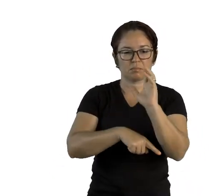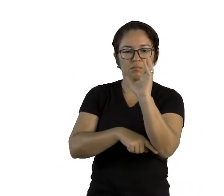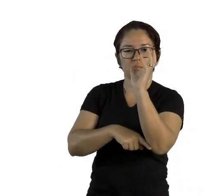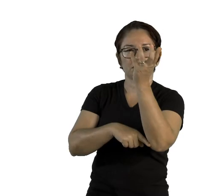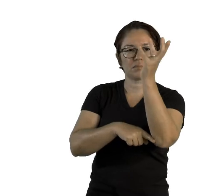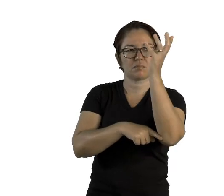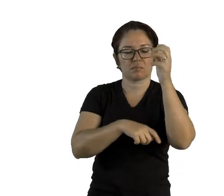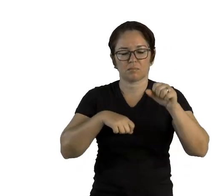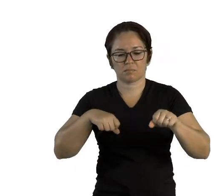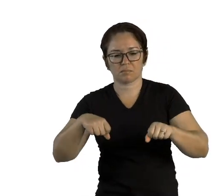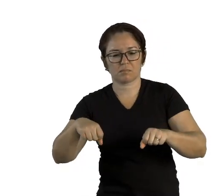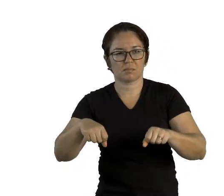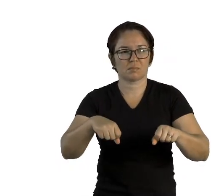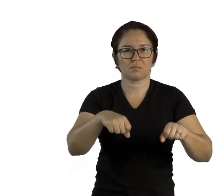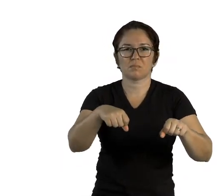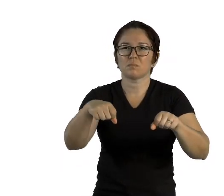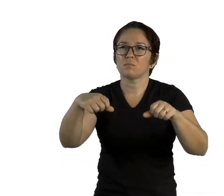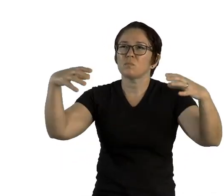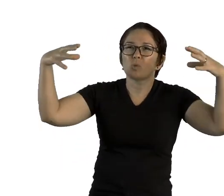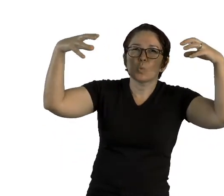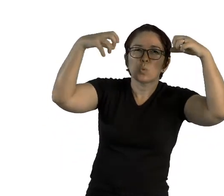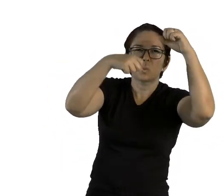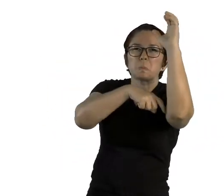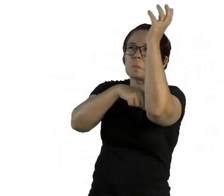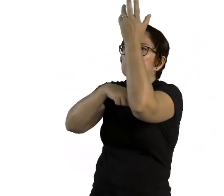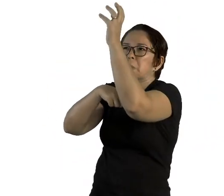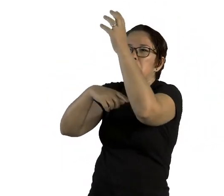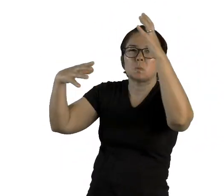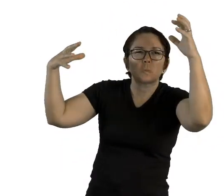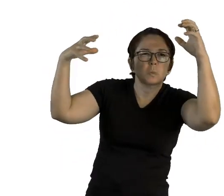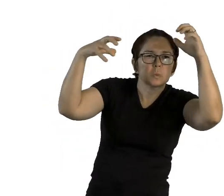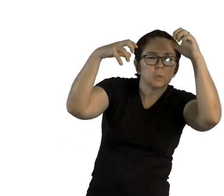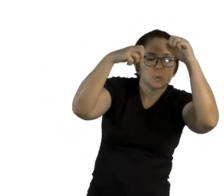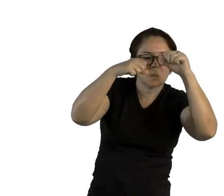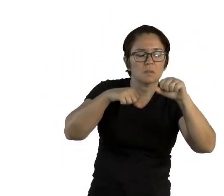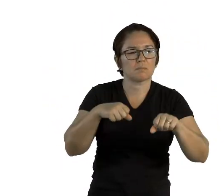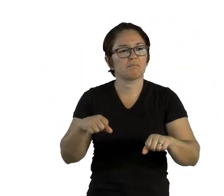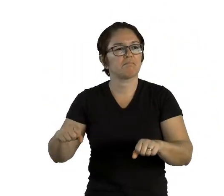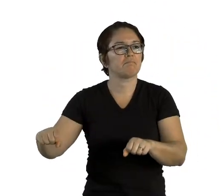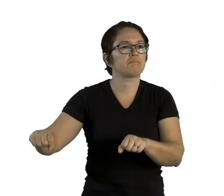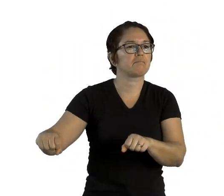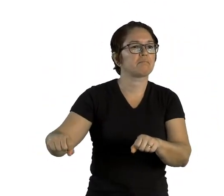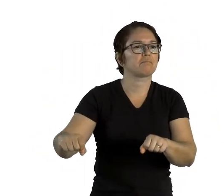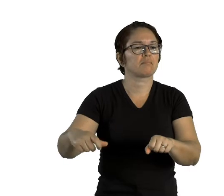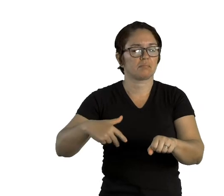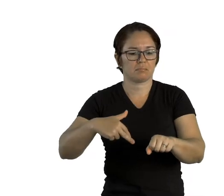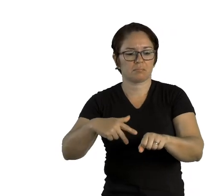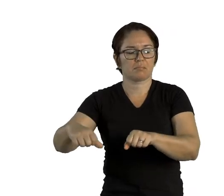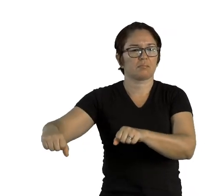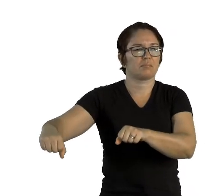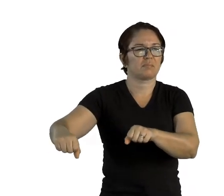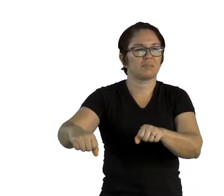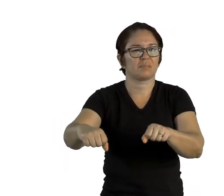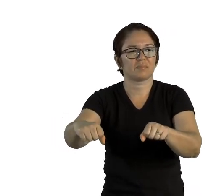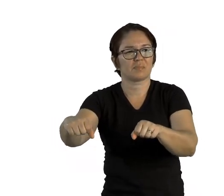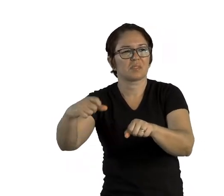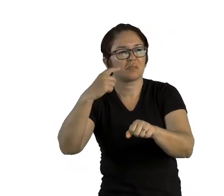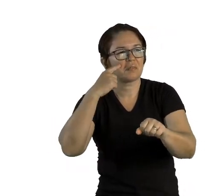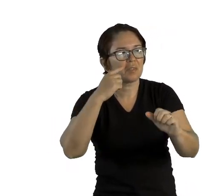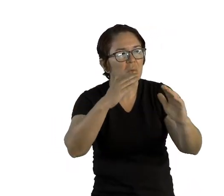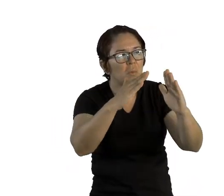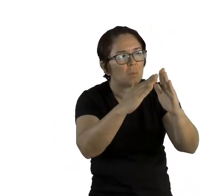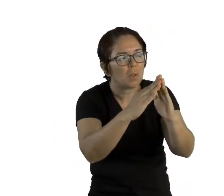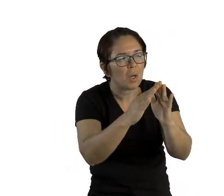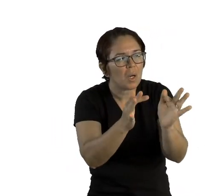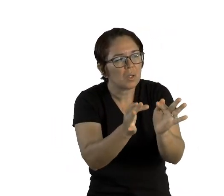nem para ver o céu. E, finalmente, ele chega a uma casinha modesta, mas com carro na garagem e toda